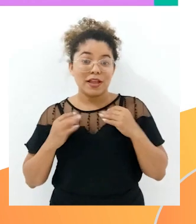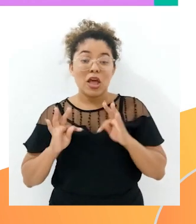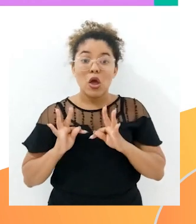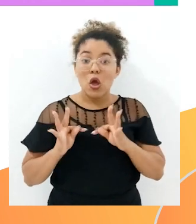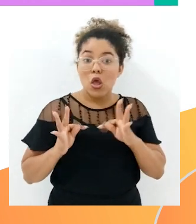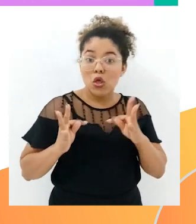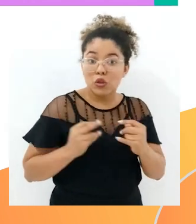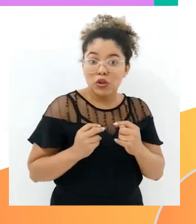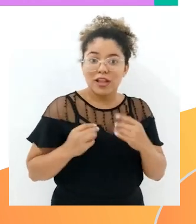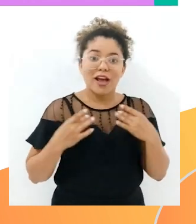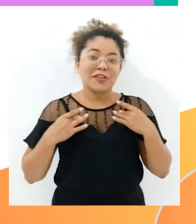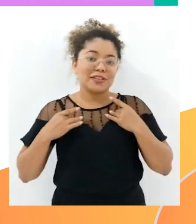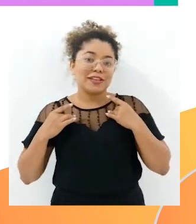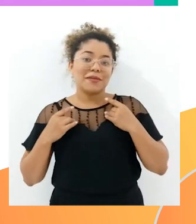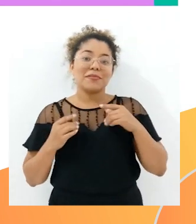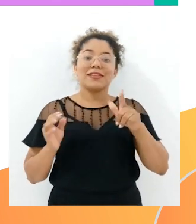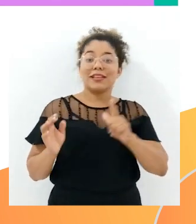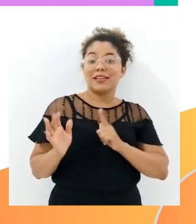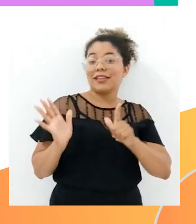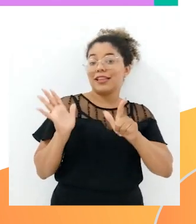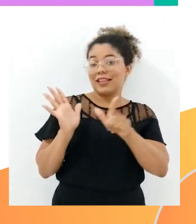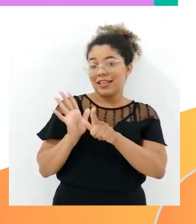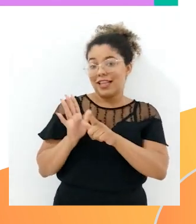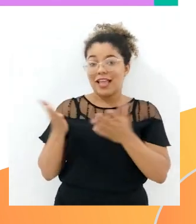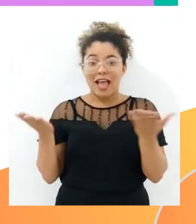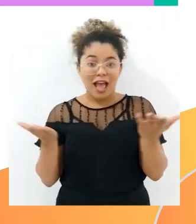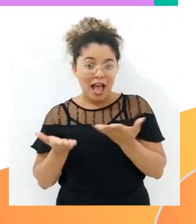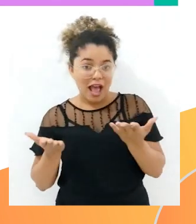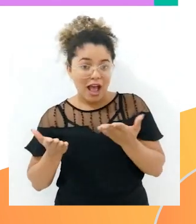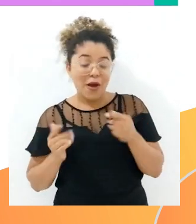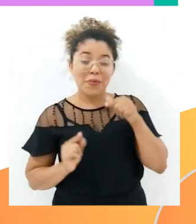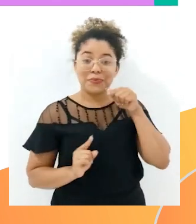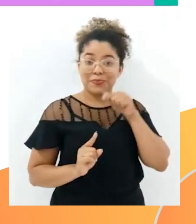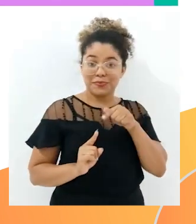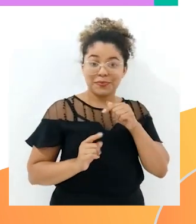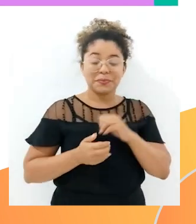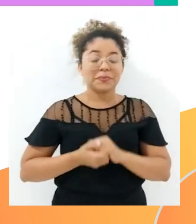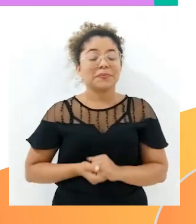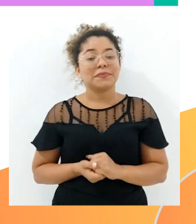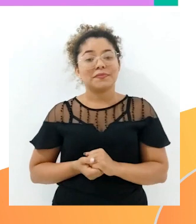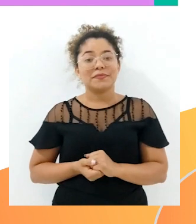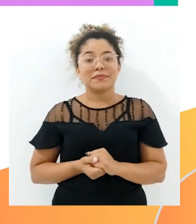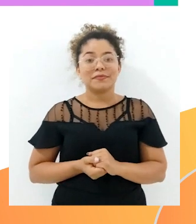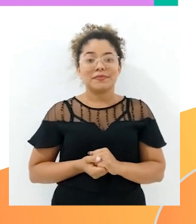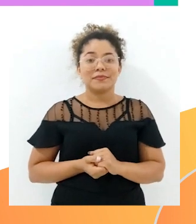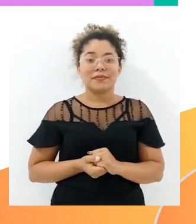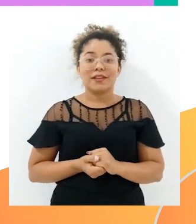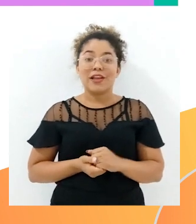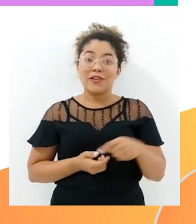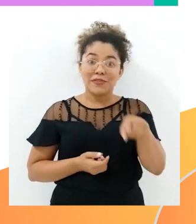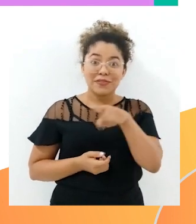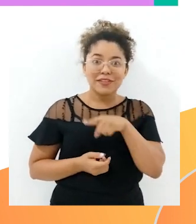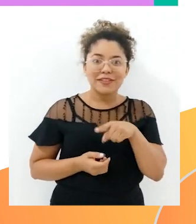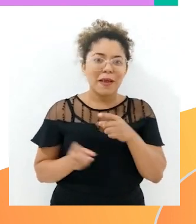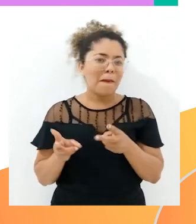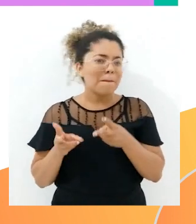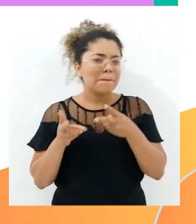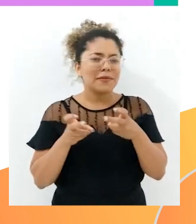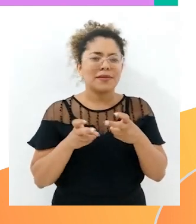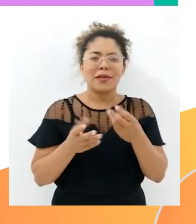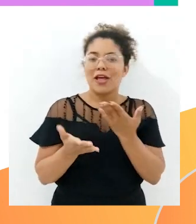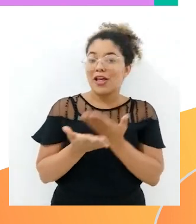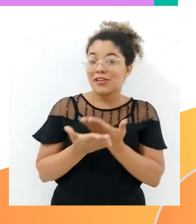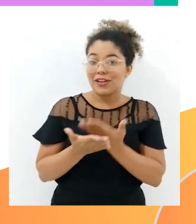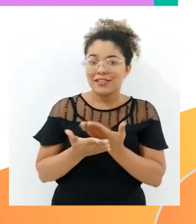total de camisetas que agora tem na loja. Então, pessoal, essa foi a